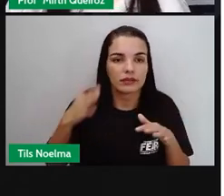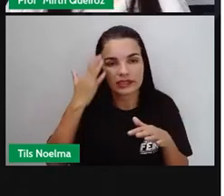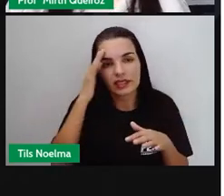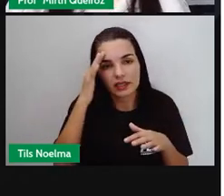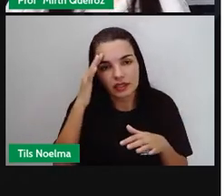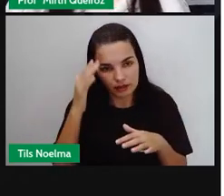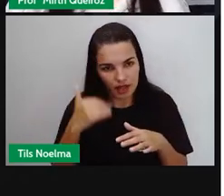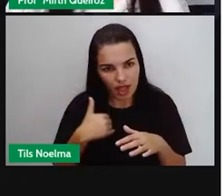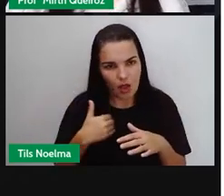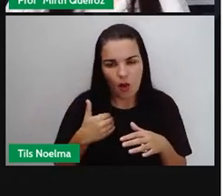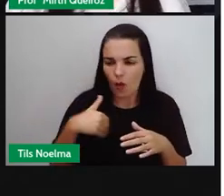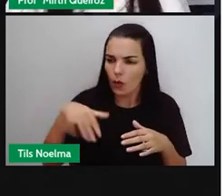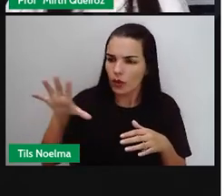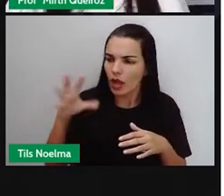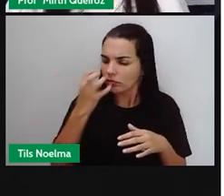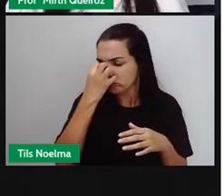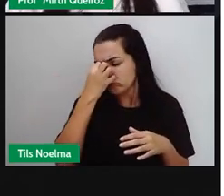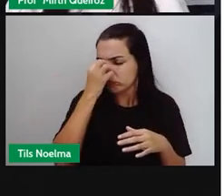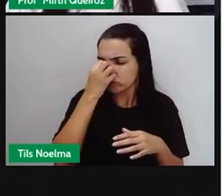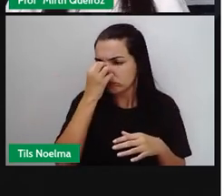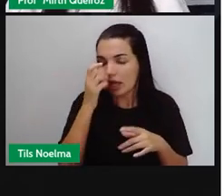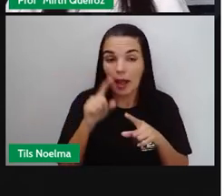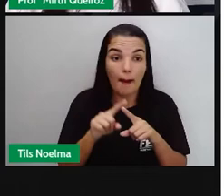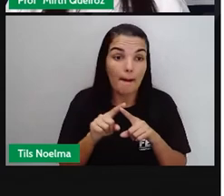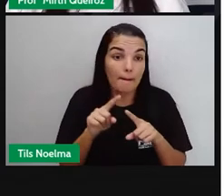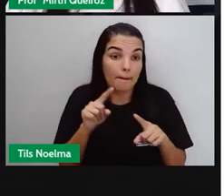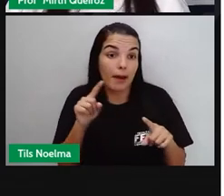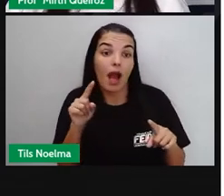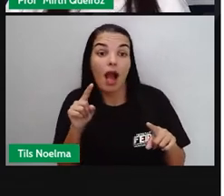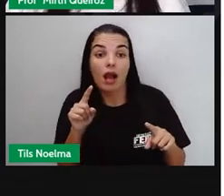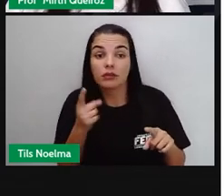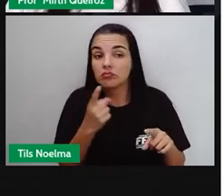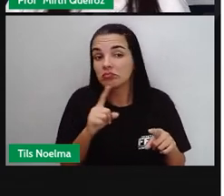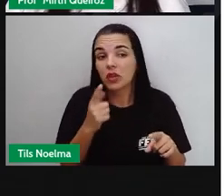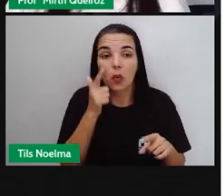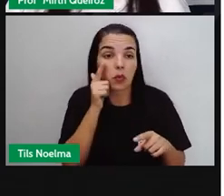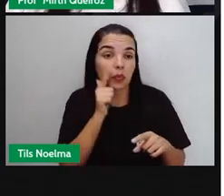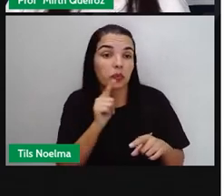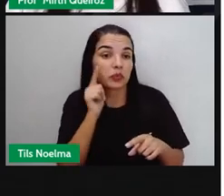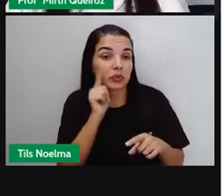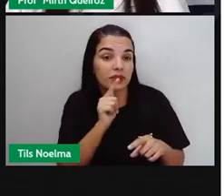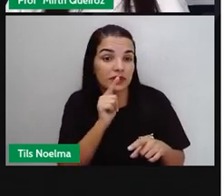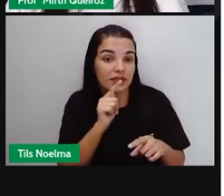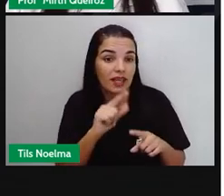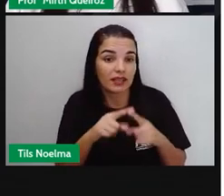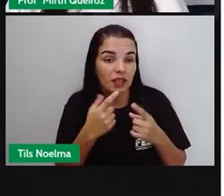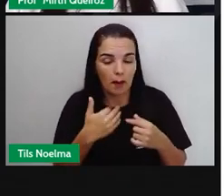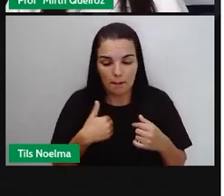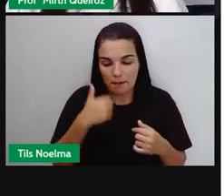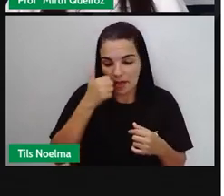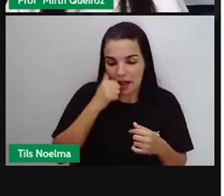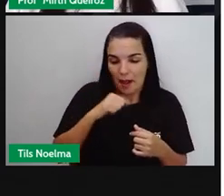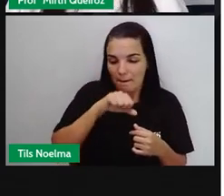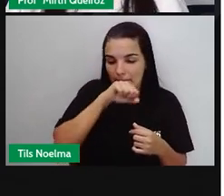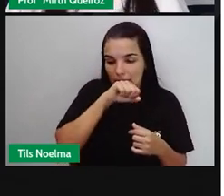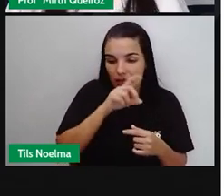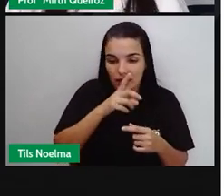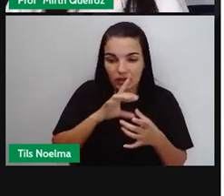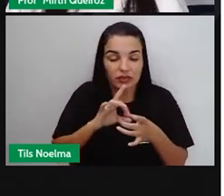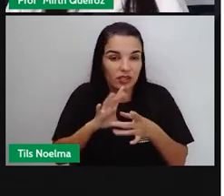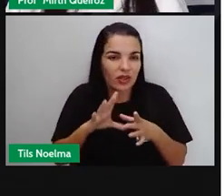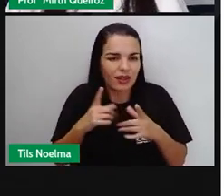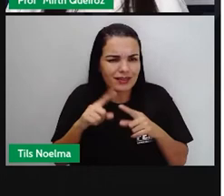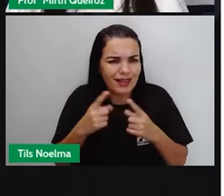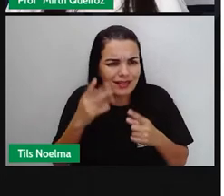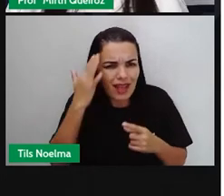Eu ia ao circo. Contudo, entretanto, minha mãe não permitiu. Então, são